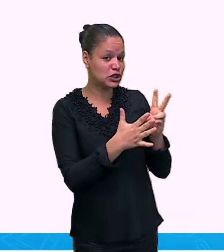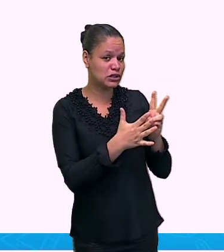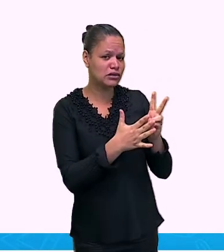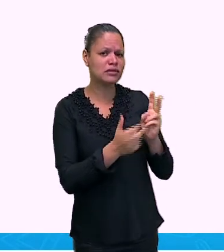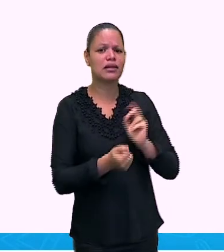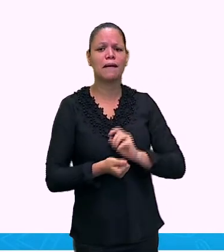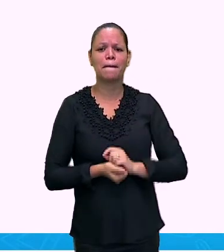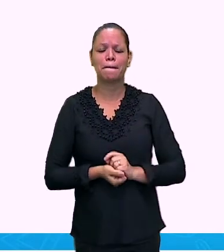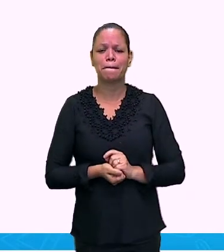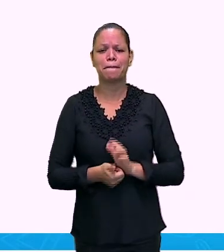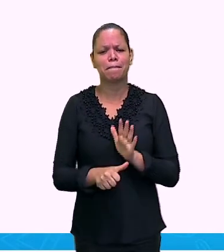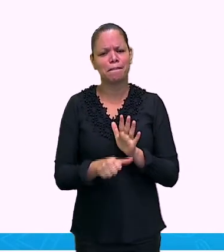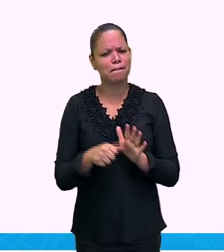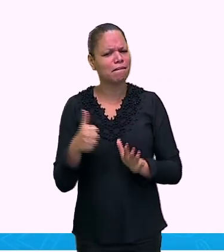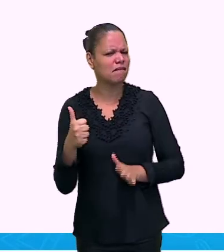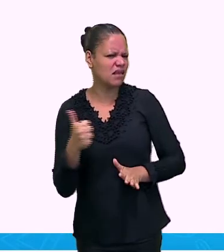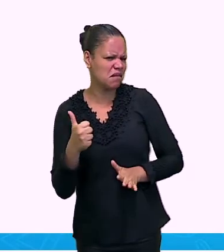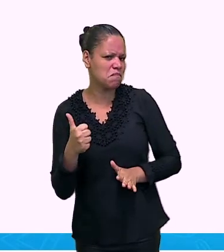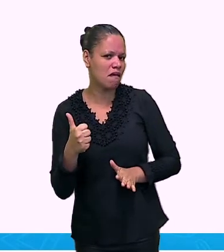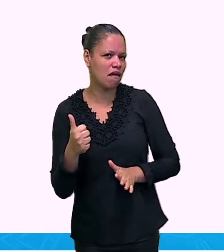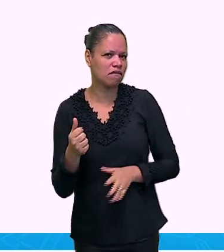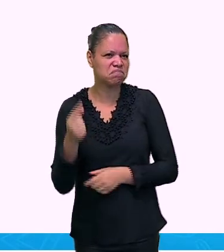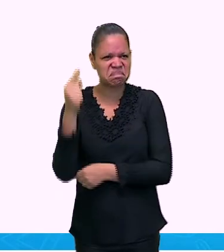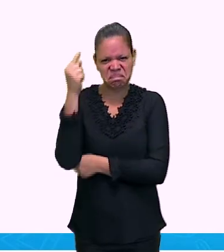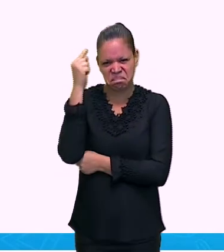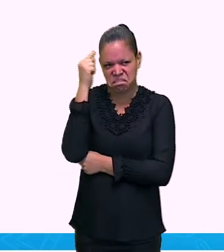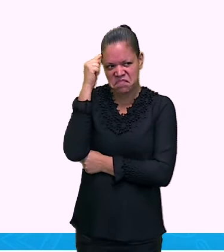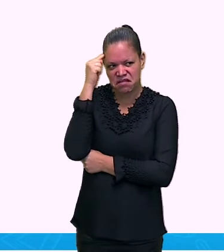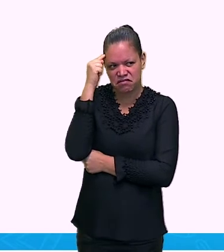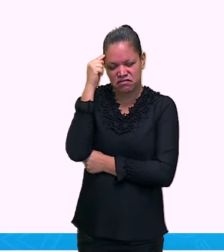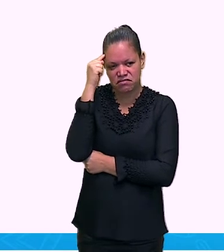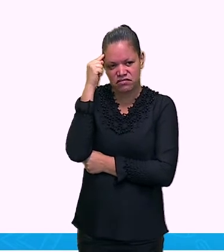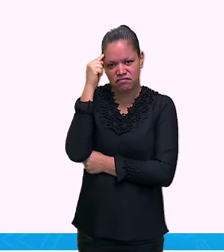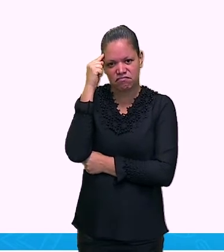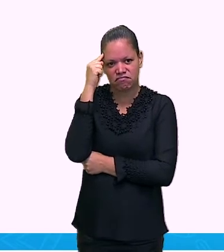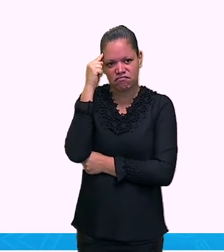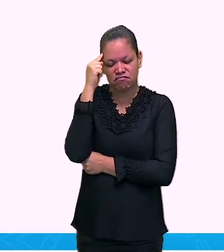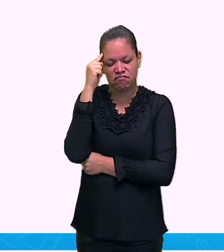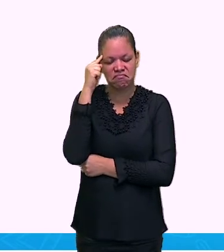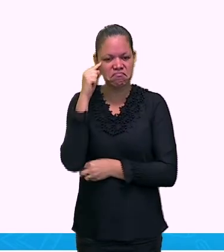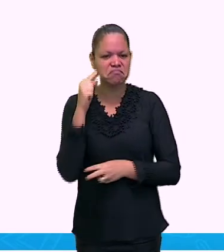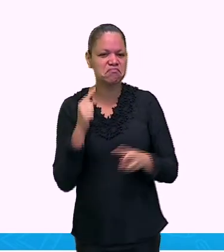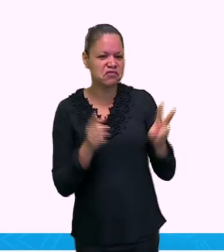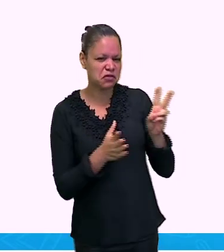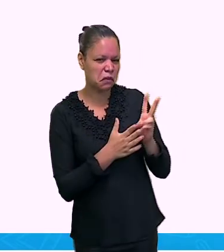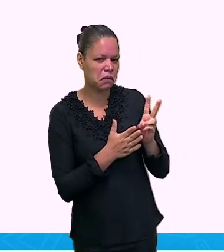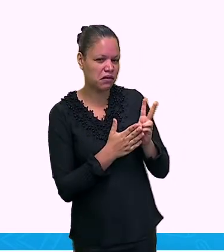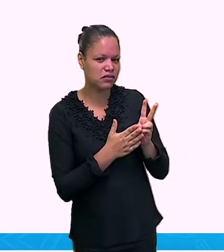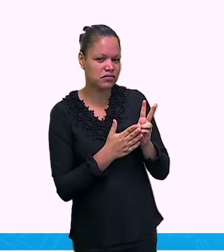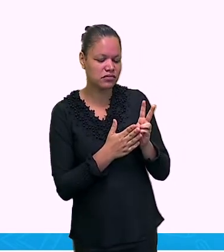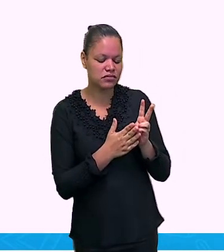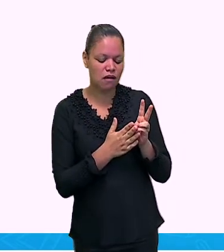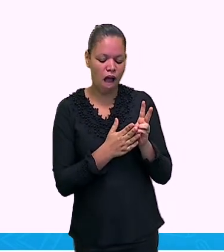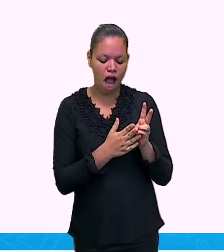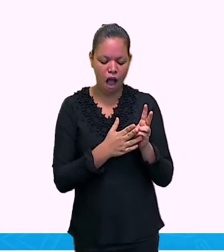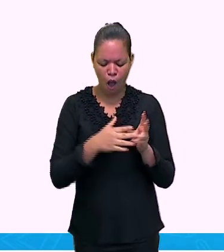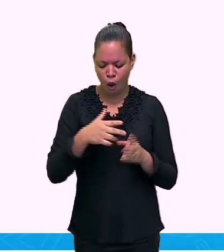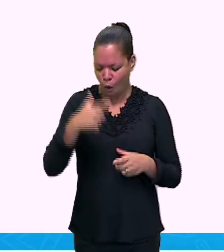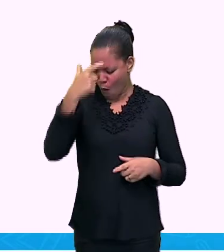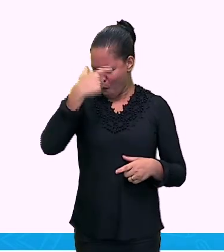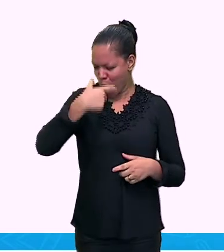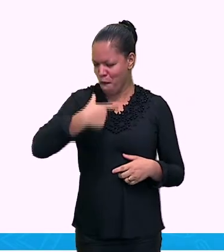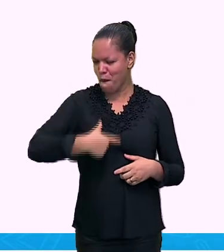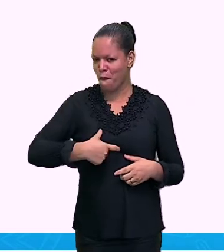para para pensar no índio, o a gente lembra? Do corpo pintado, né? Das vestes